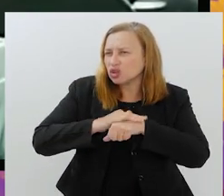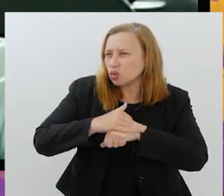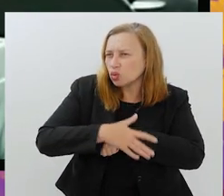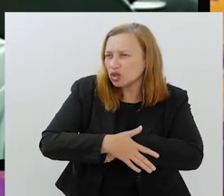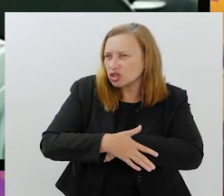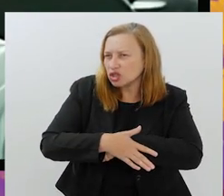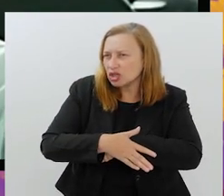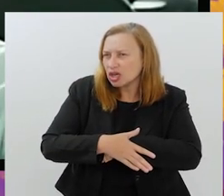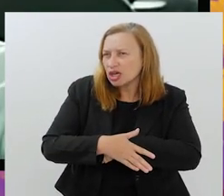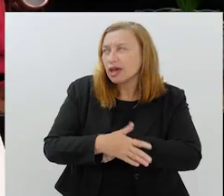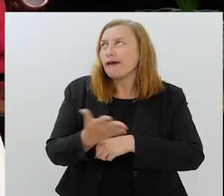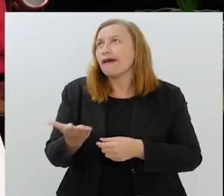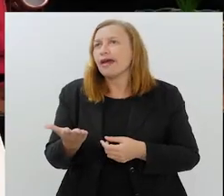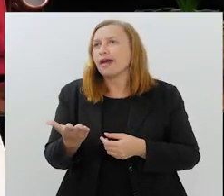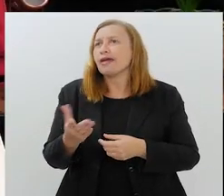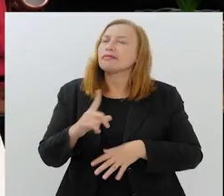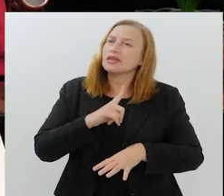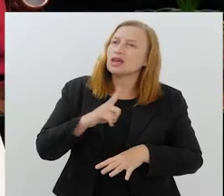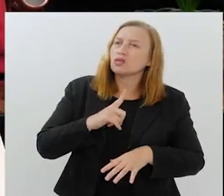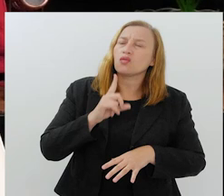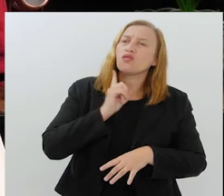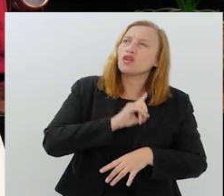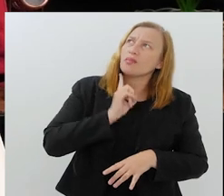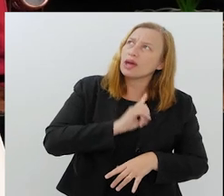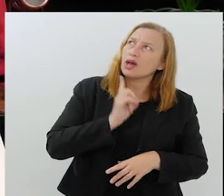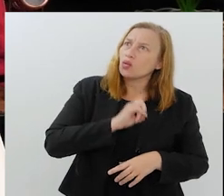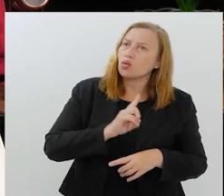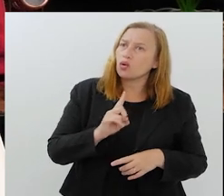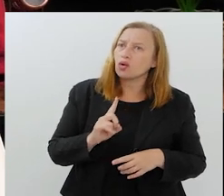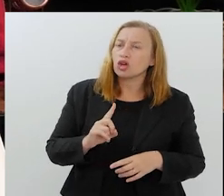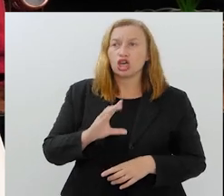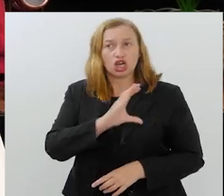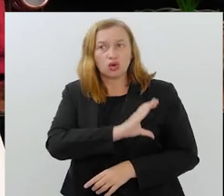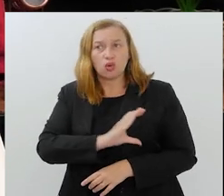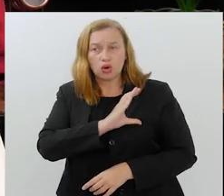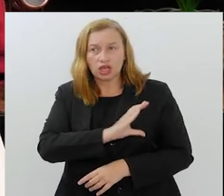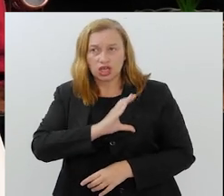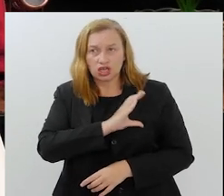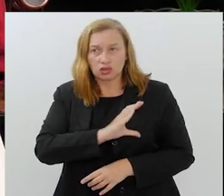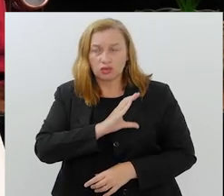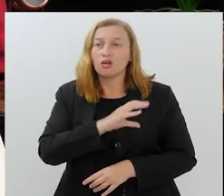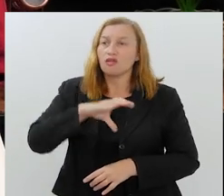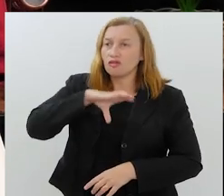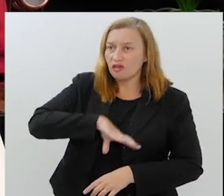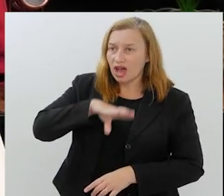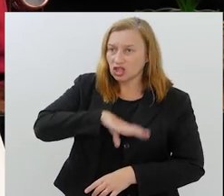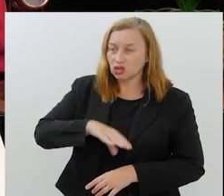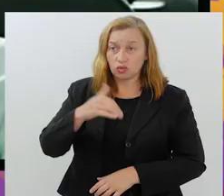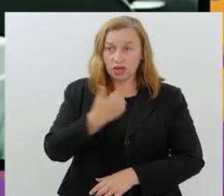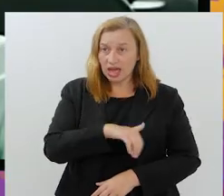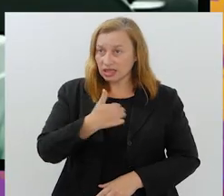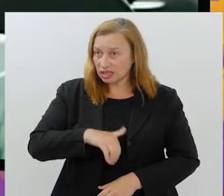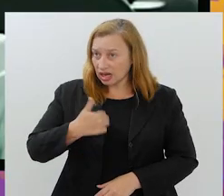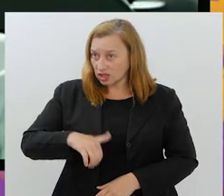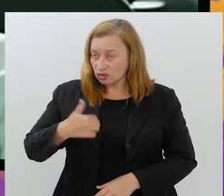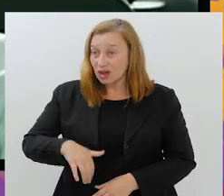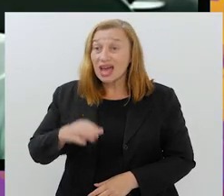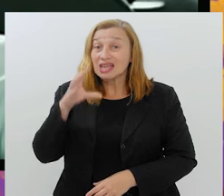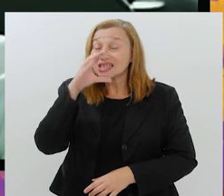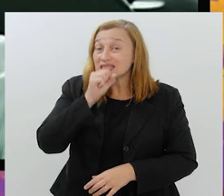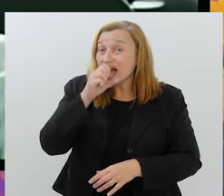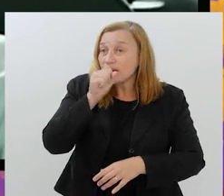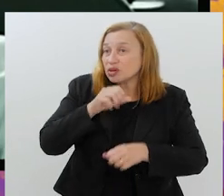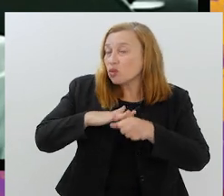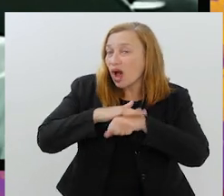para os jogos de ida, envolvendo aí Flamengo e Corinthians, Vasco e Atlético Mineiro. É isso. Sábado à noite,